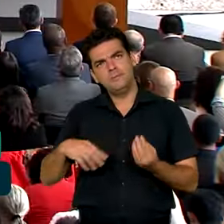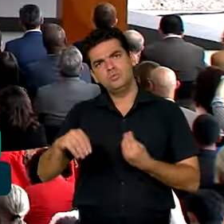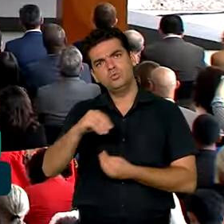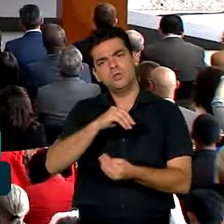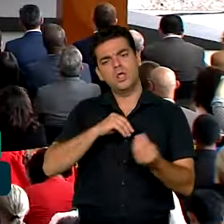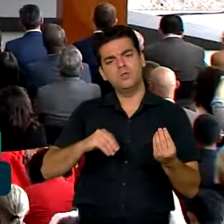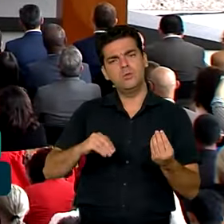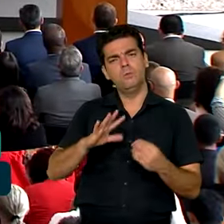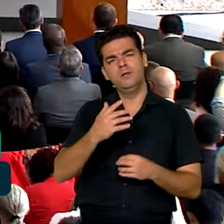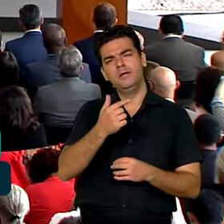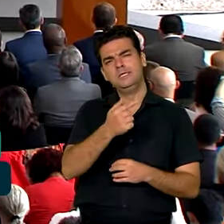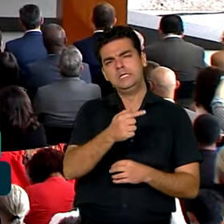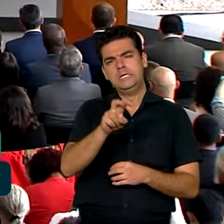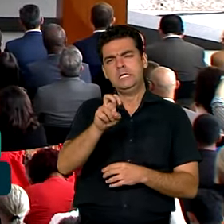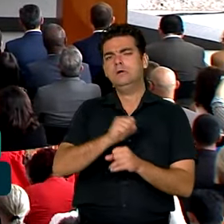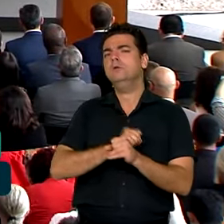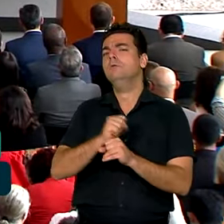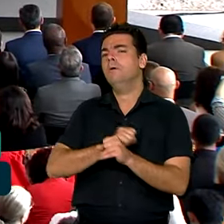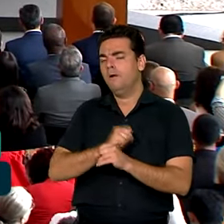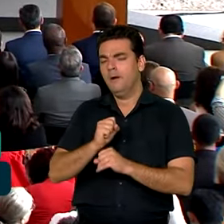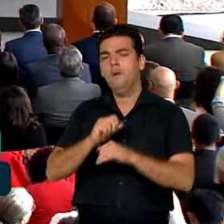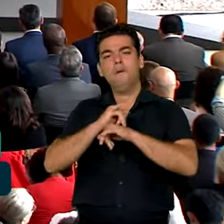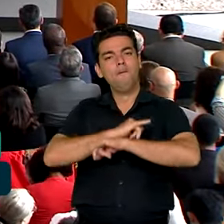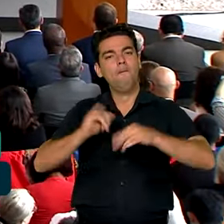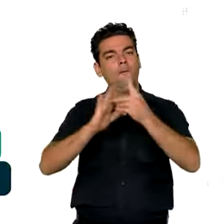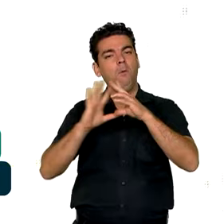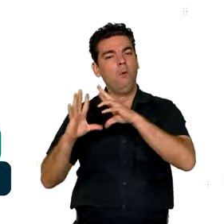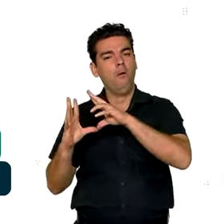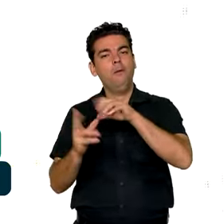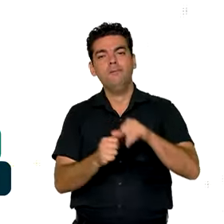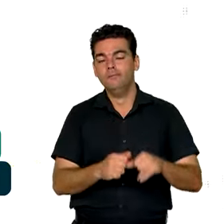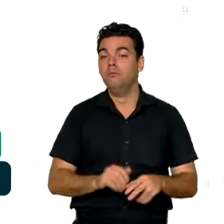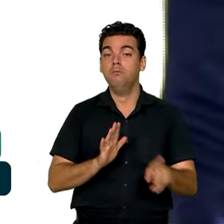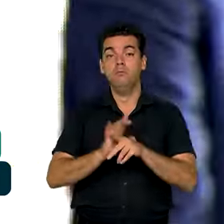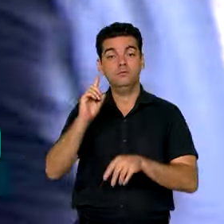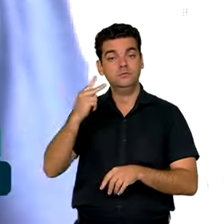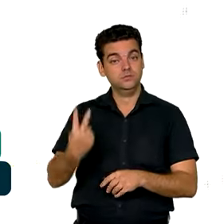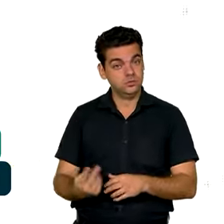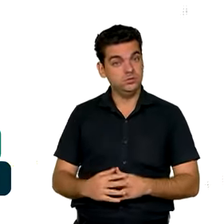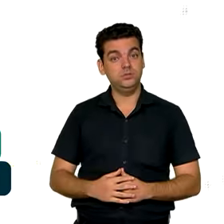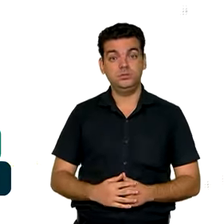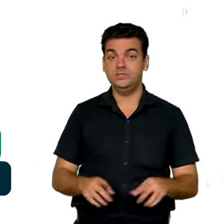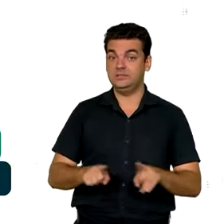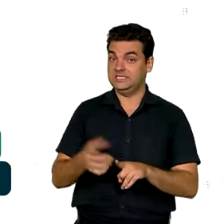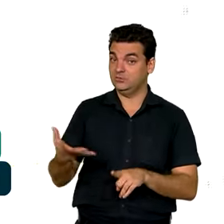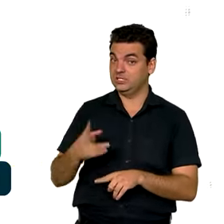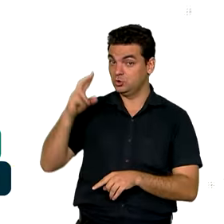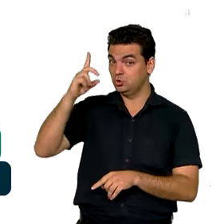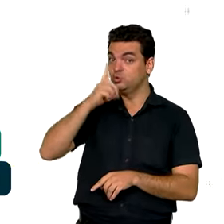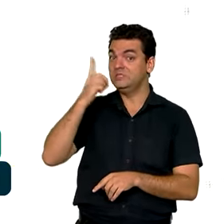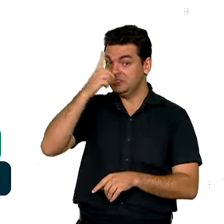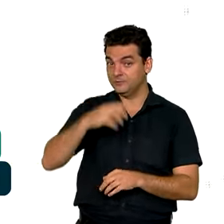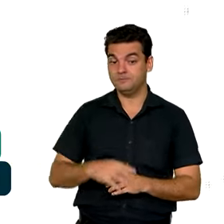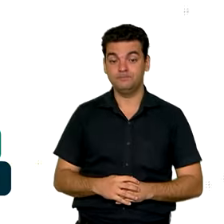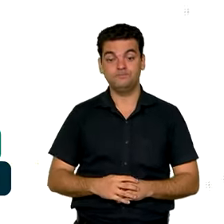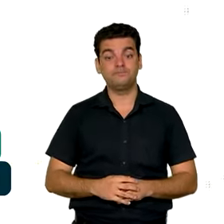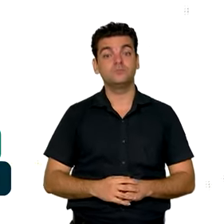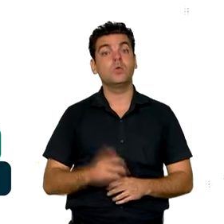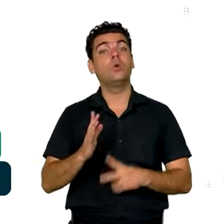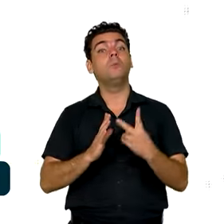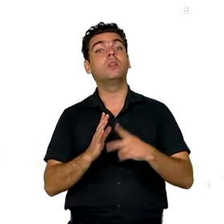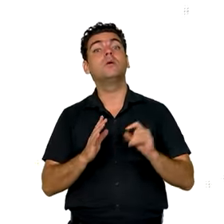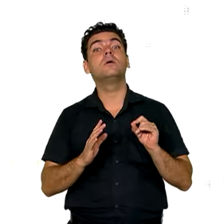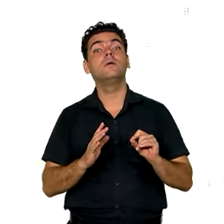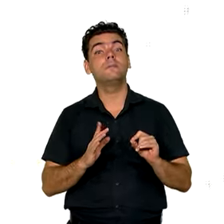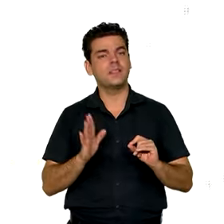de 75 anos da Declaração Universal dos Direitos Humanos neste domingo. O plano que lançamos é